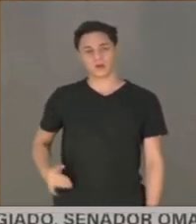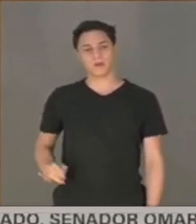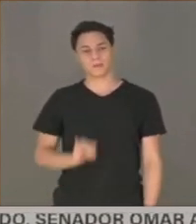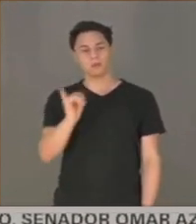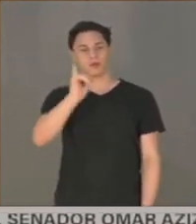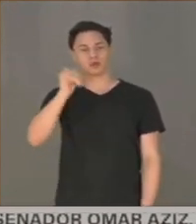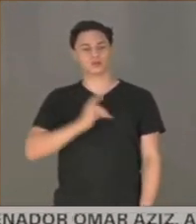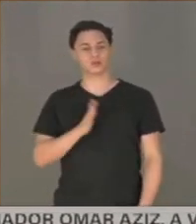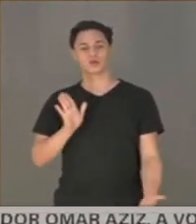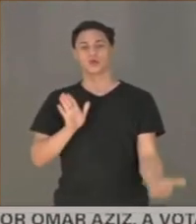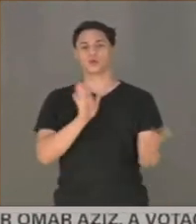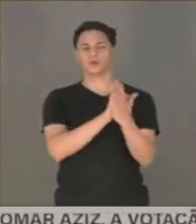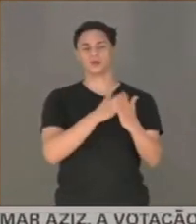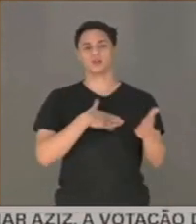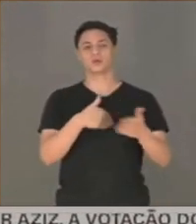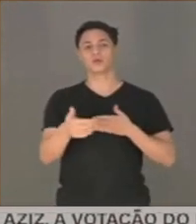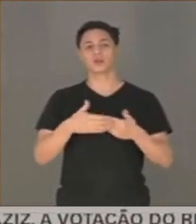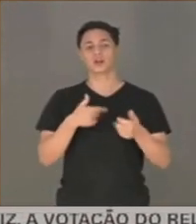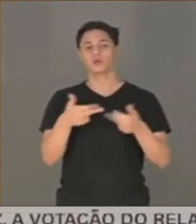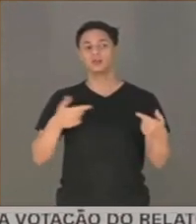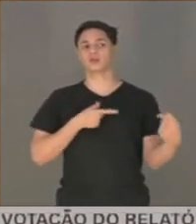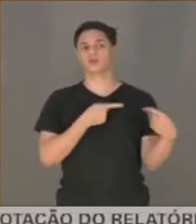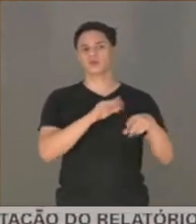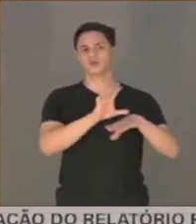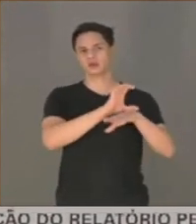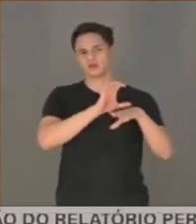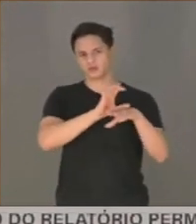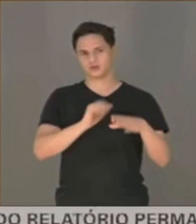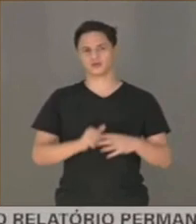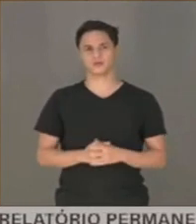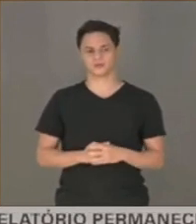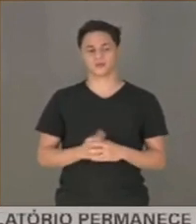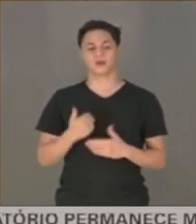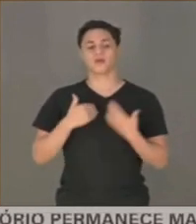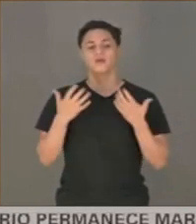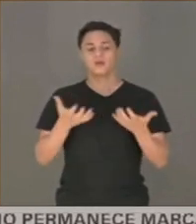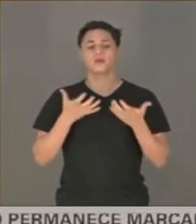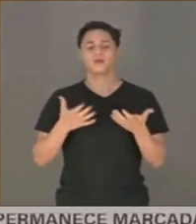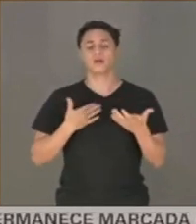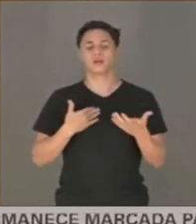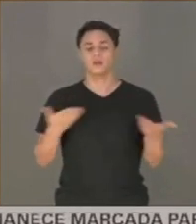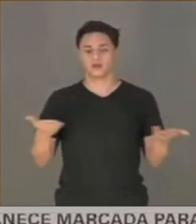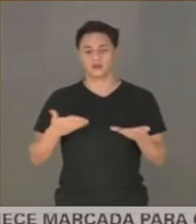qualquer forma de conduta ilícita e ilegal. E eu quero aqui fazer